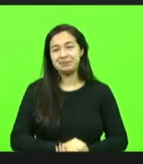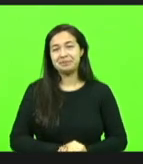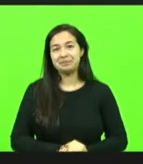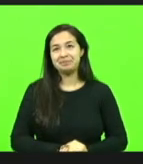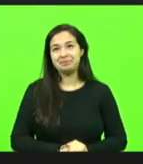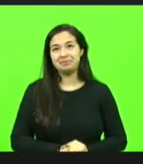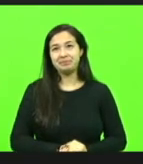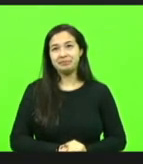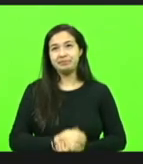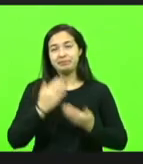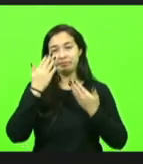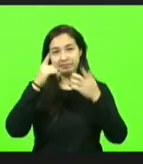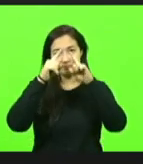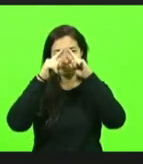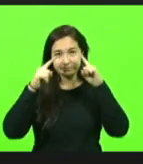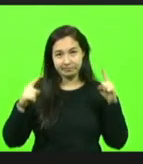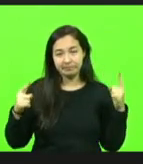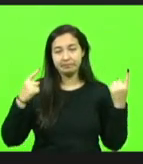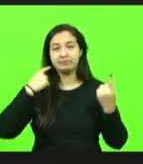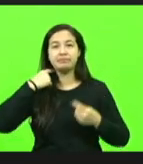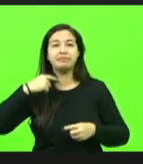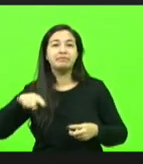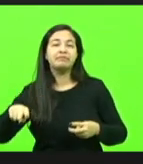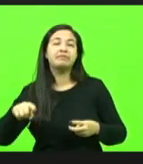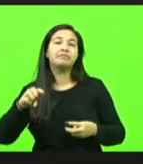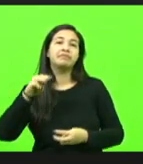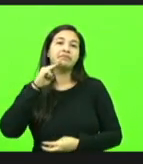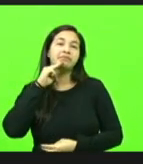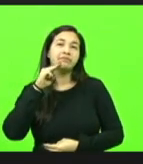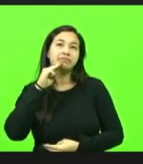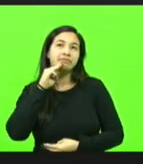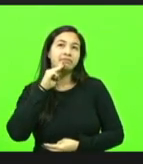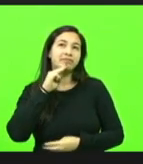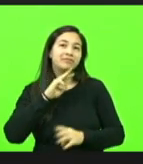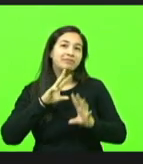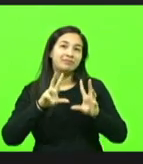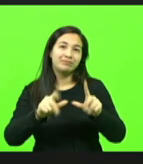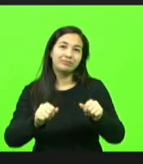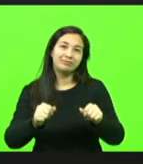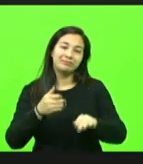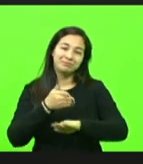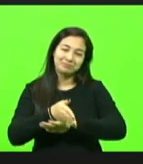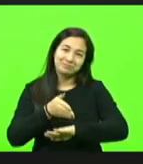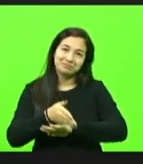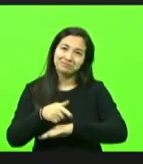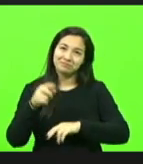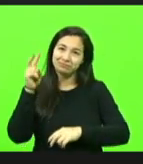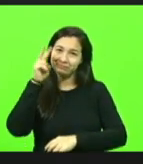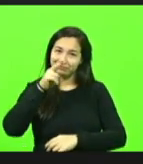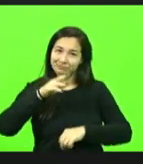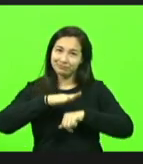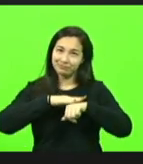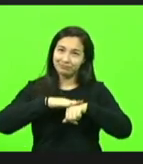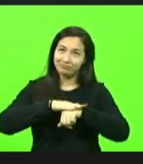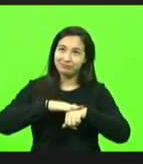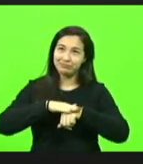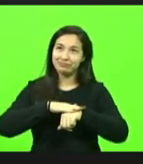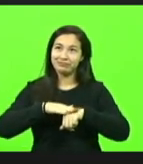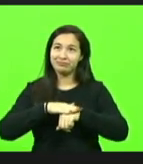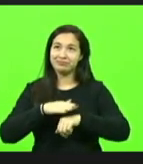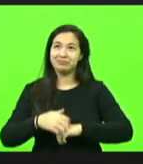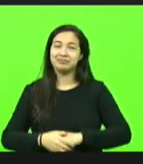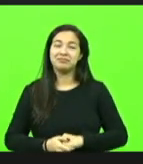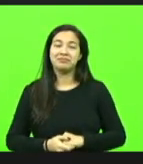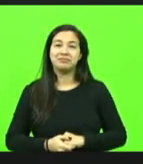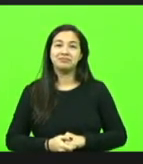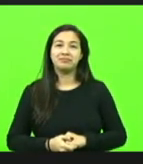deputado Neu de Sareta, deputado Silvio Drev, deputado Marlene Fengler, que também participaram desse momento aqui em que a gente abriu uma exceção para falar